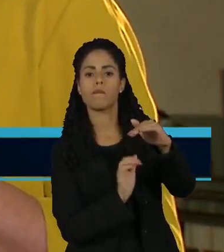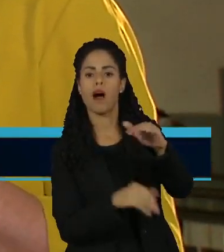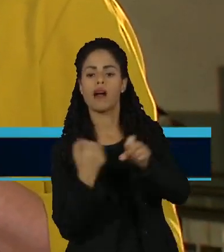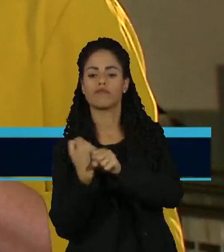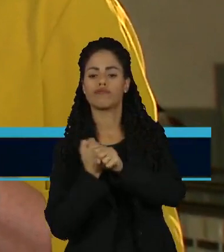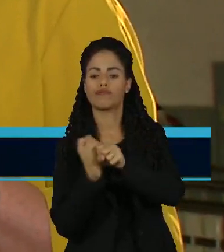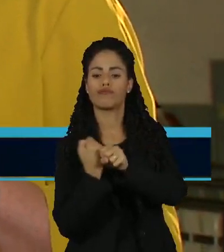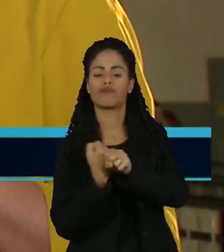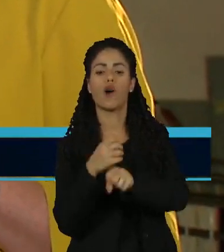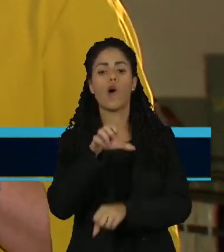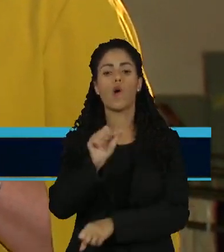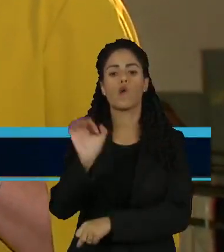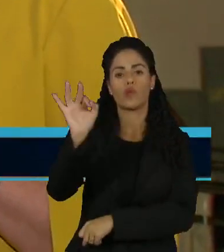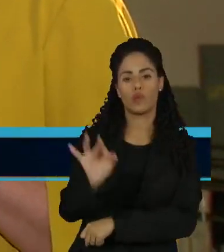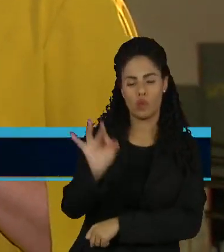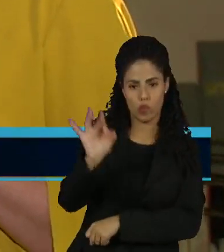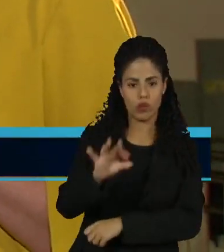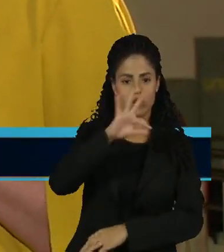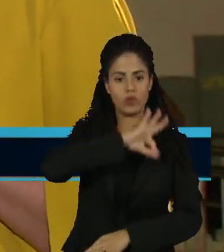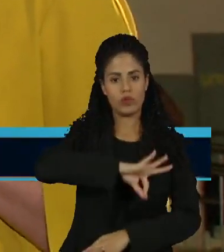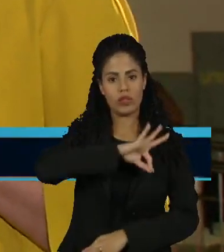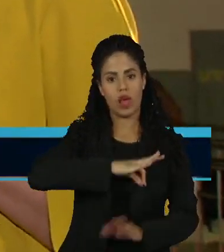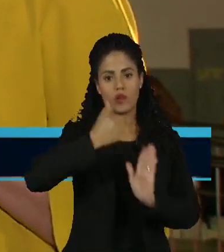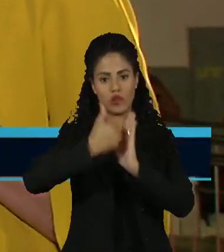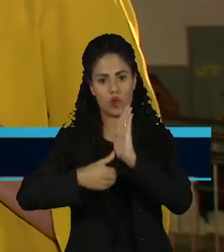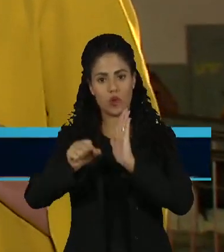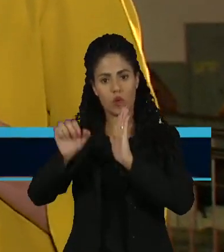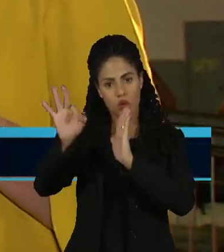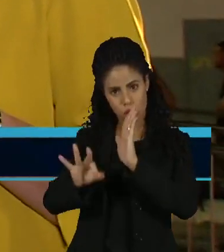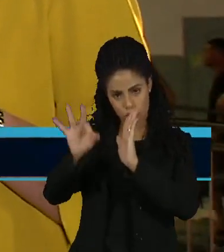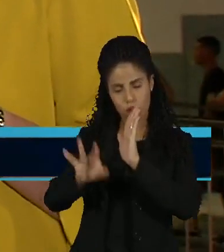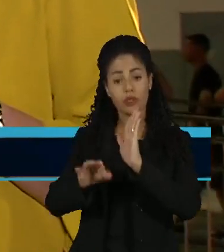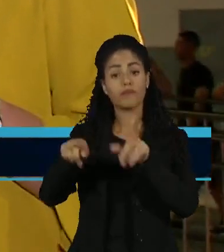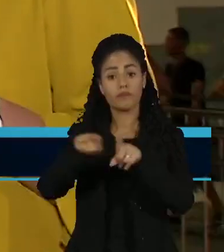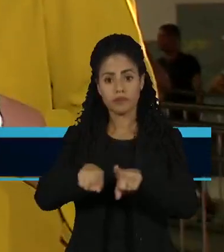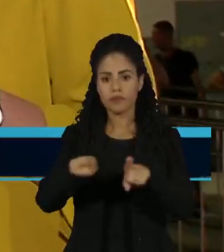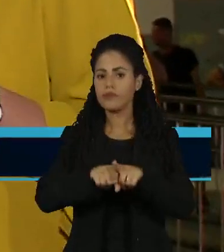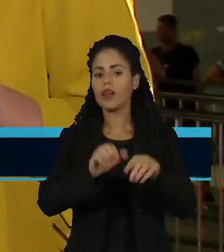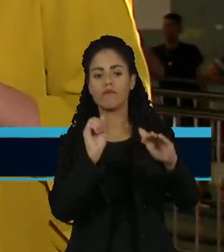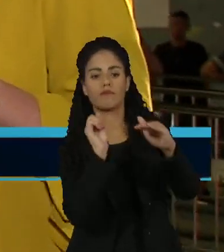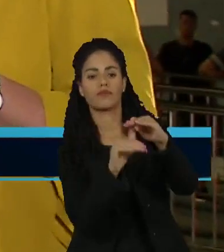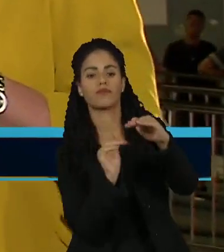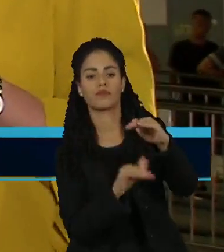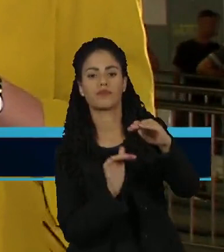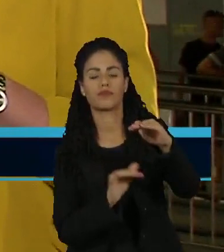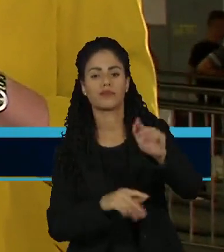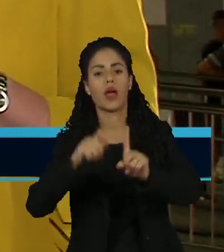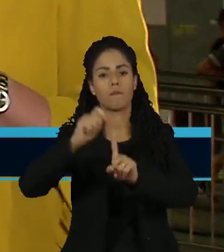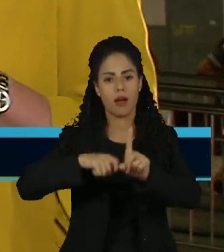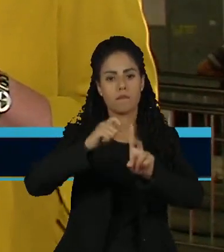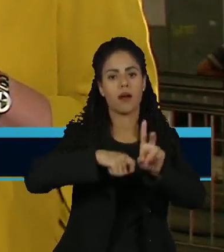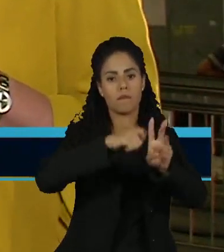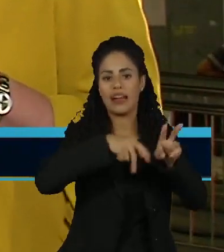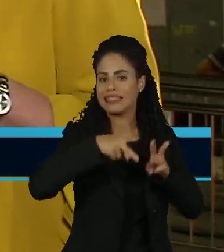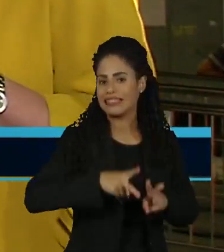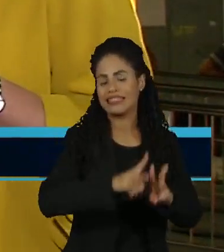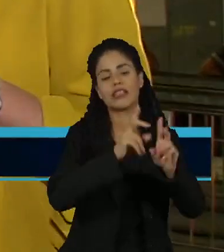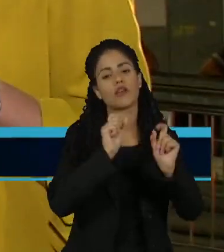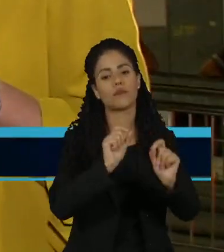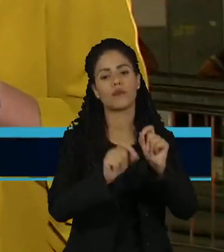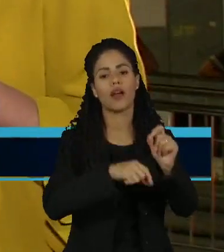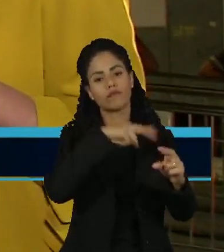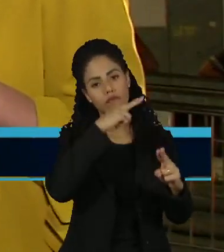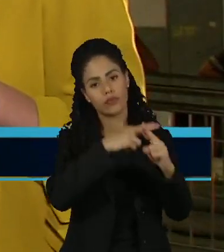correspondem a 8% do salário do funcionário. O valor é depositado todos os meses em uma conta administrada pela